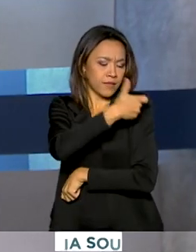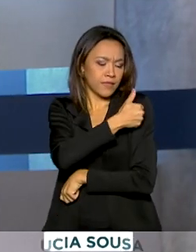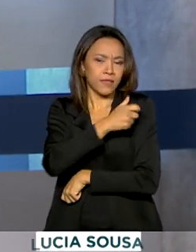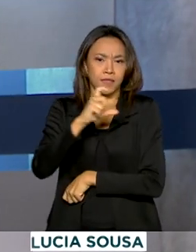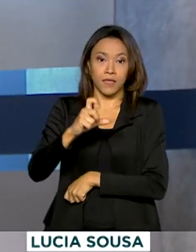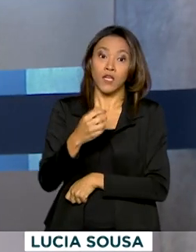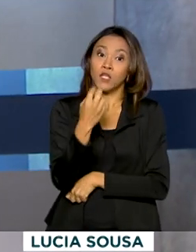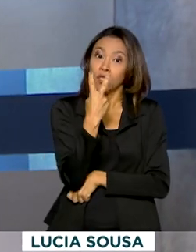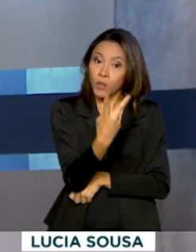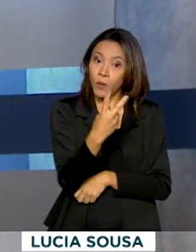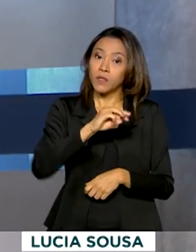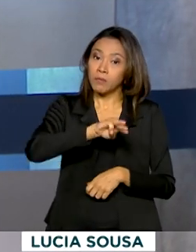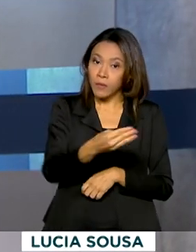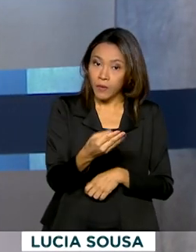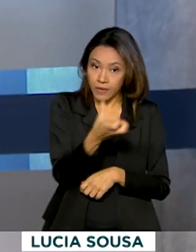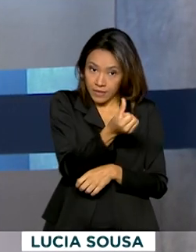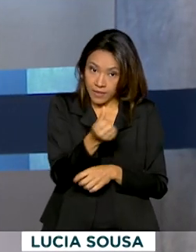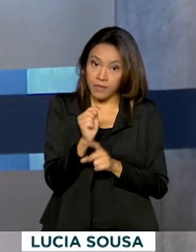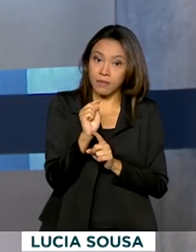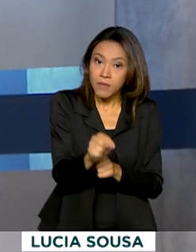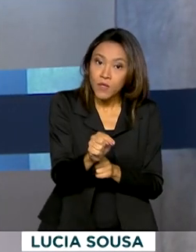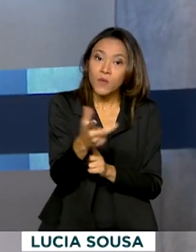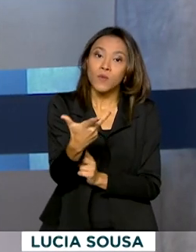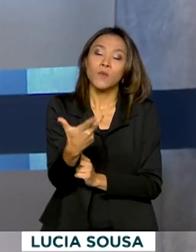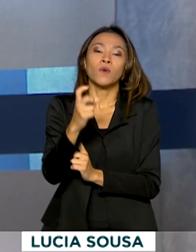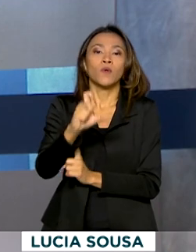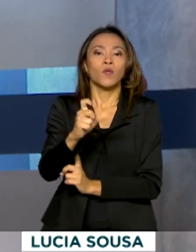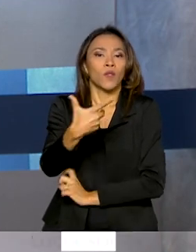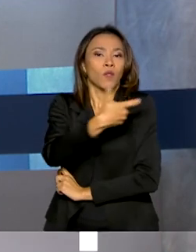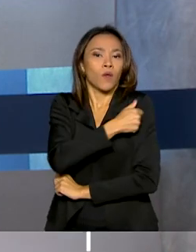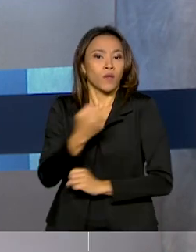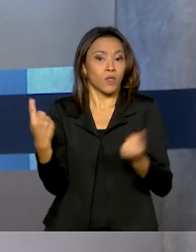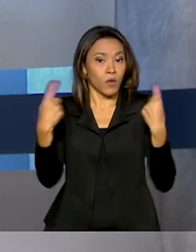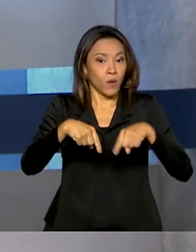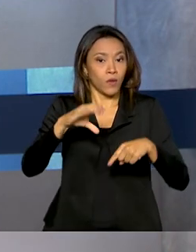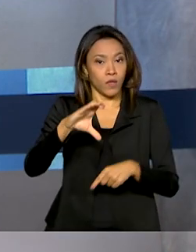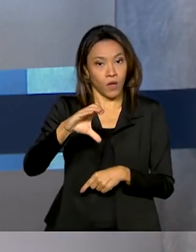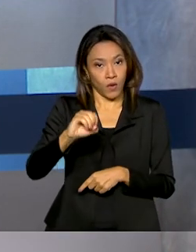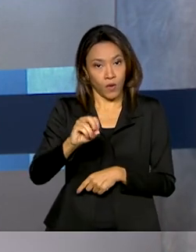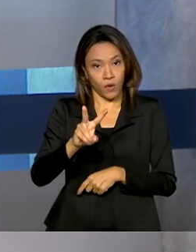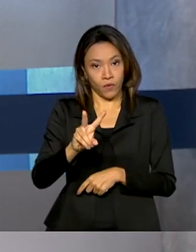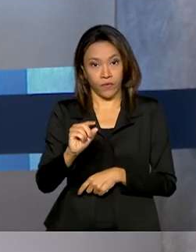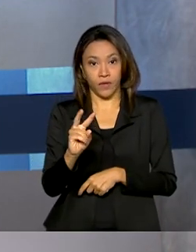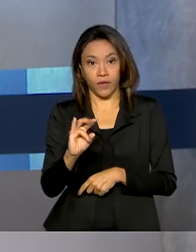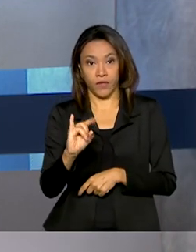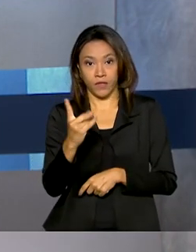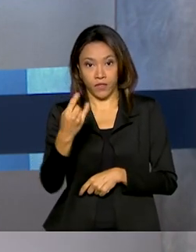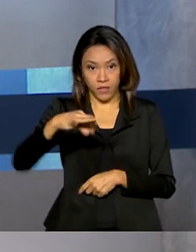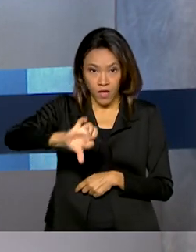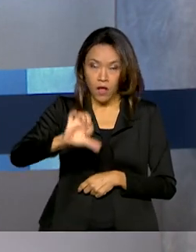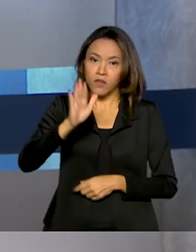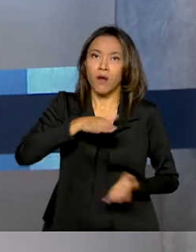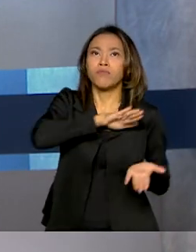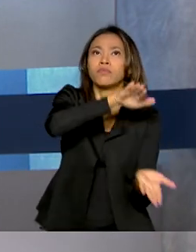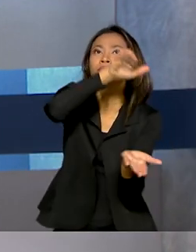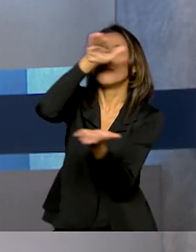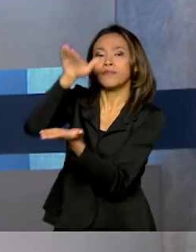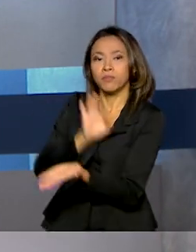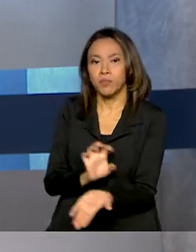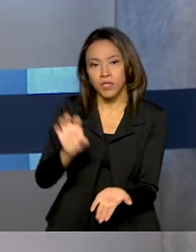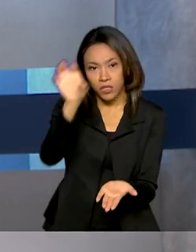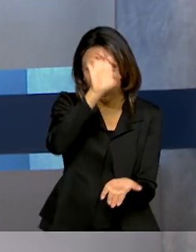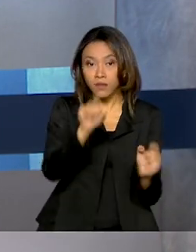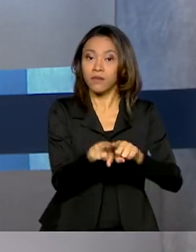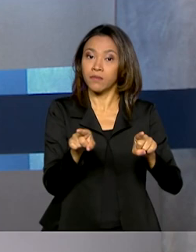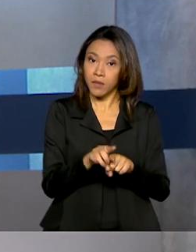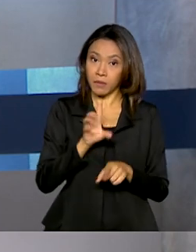,6 milhões de doses da vacina contra a Covid-19 estão sendo distribuídas para todos os estados e o Distrito Federal.